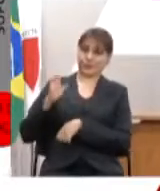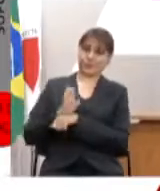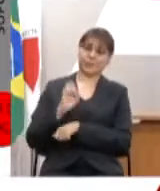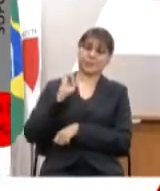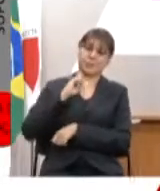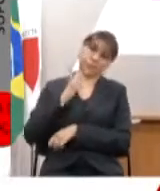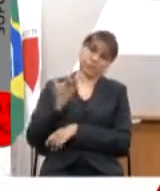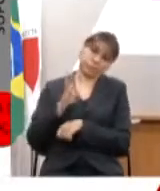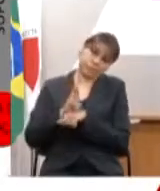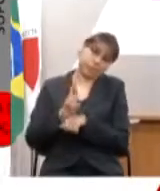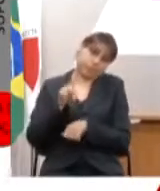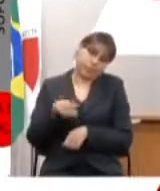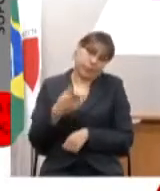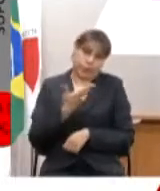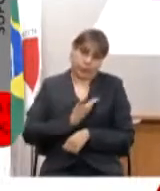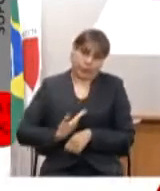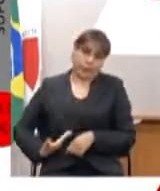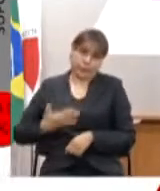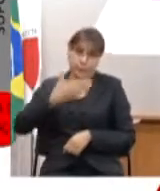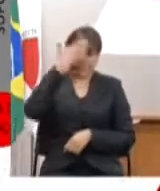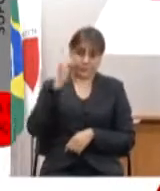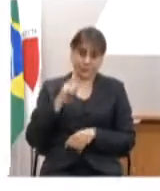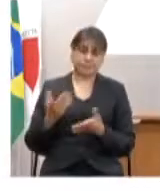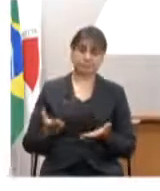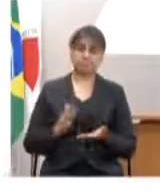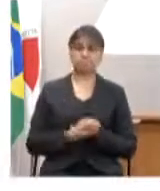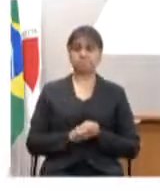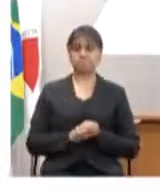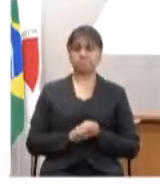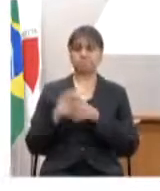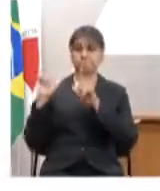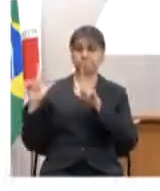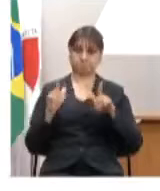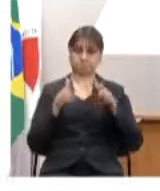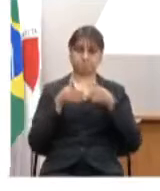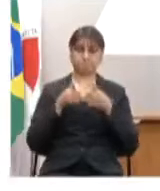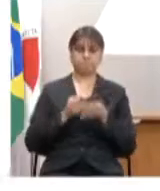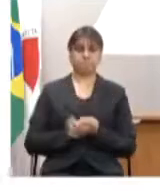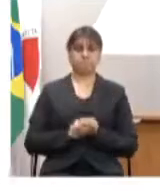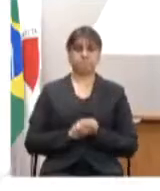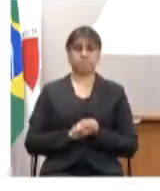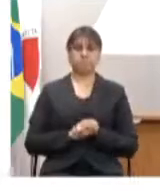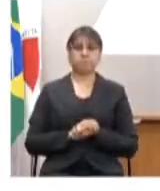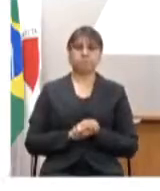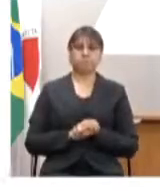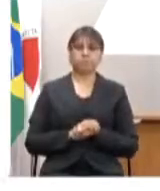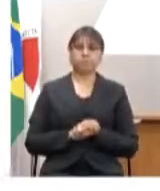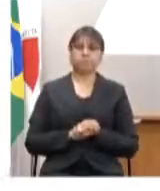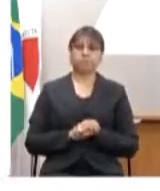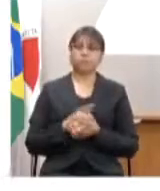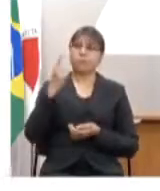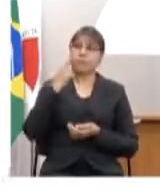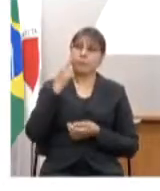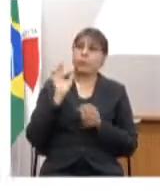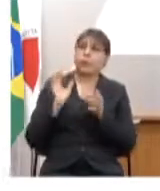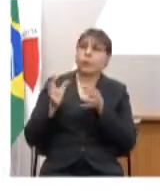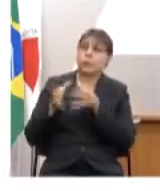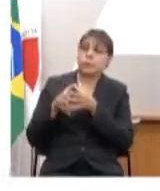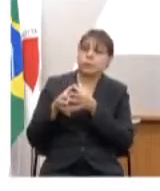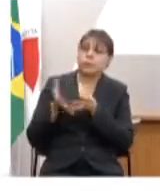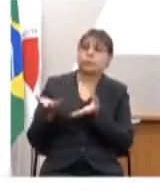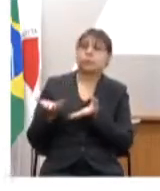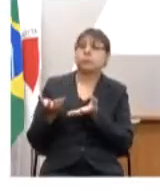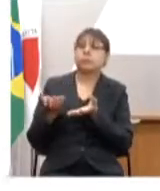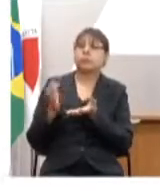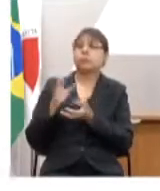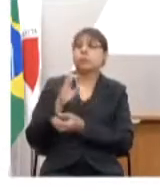naturalmente pelo nosso governador pode passar a produção do comitê COVID o que nós fizemos